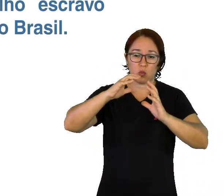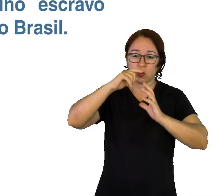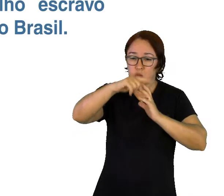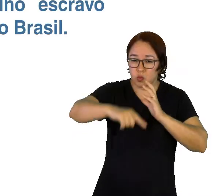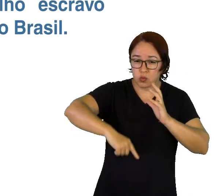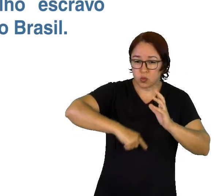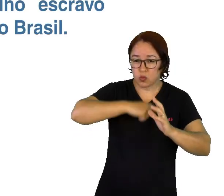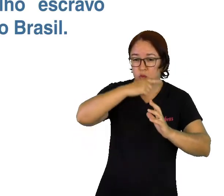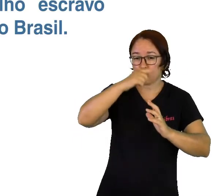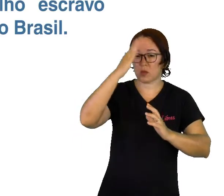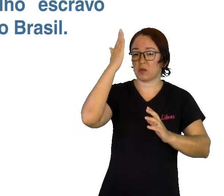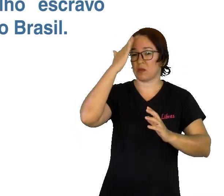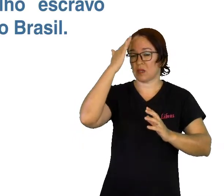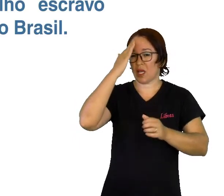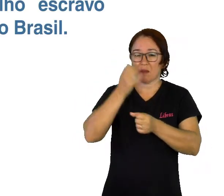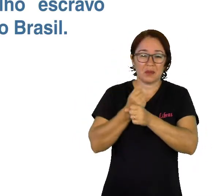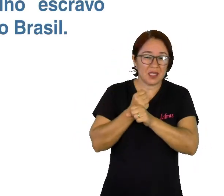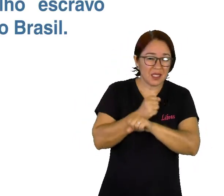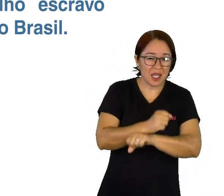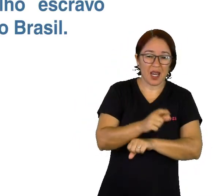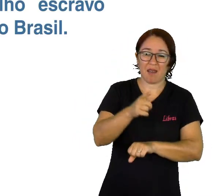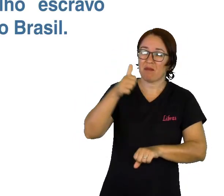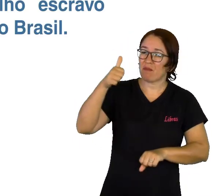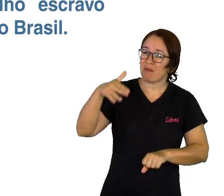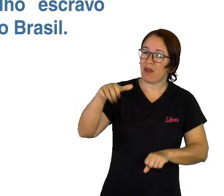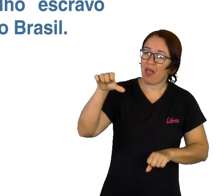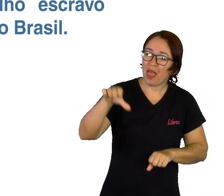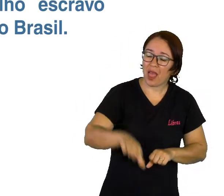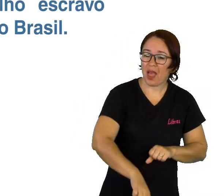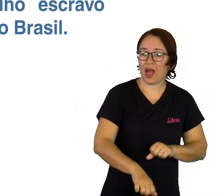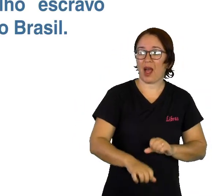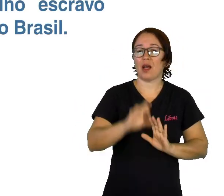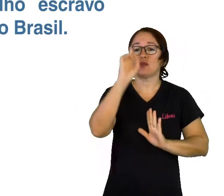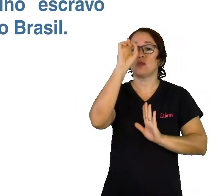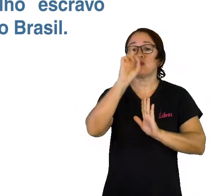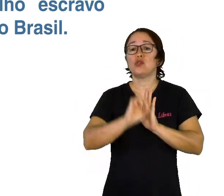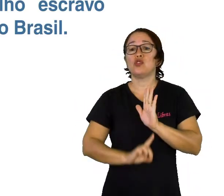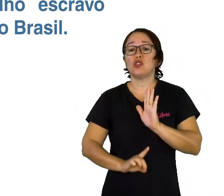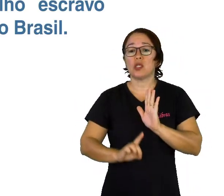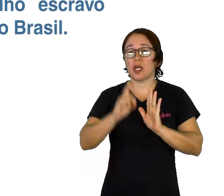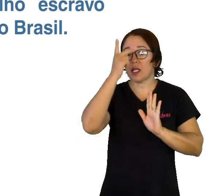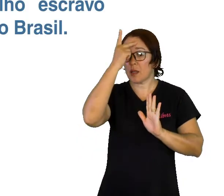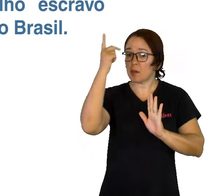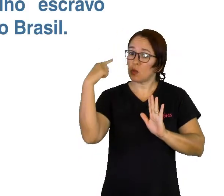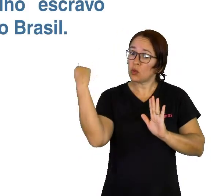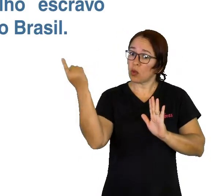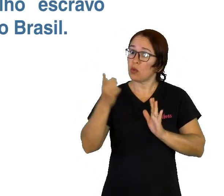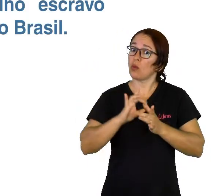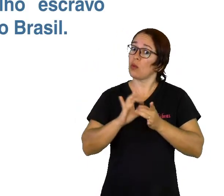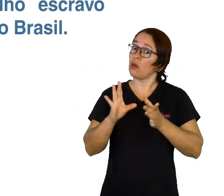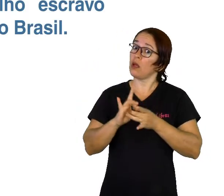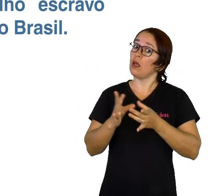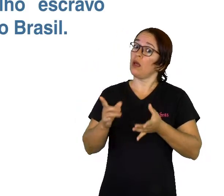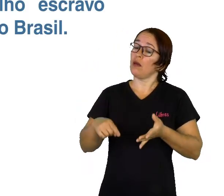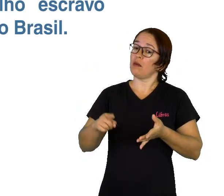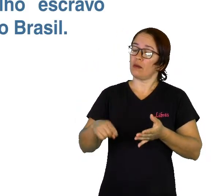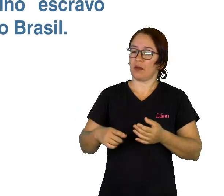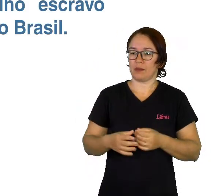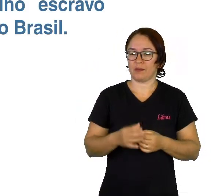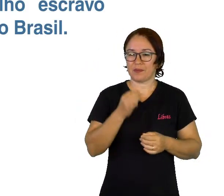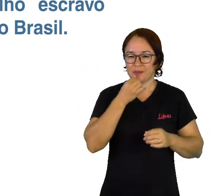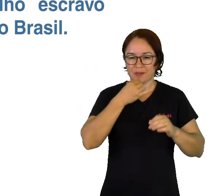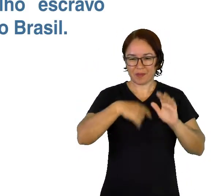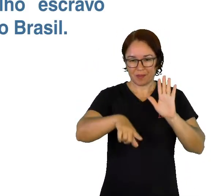grave dos direitos humanos. Ou seja, existe uma lei chamada Declaração dos Direitos